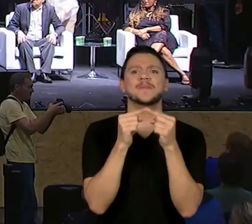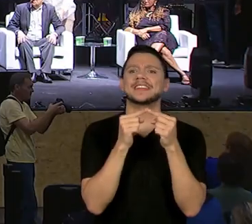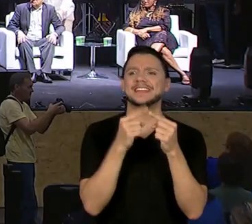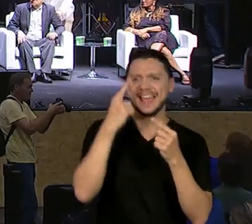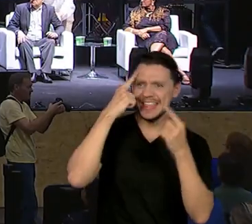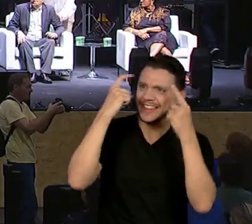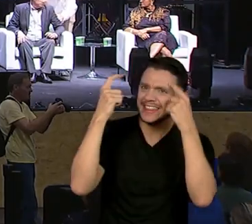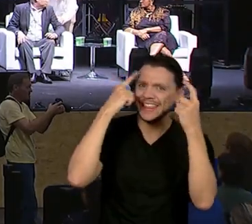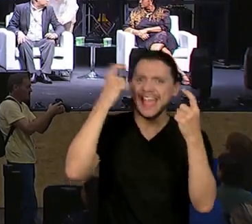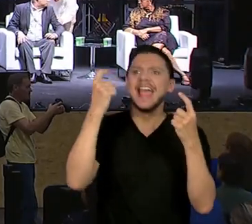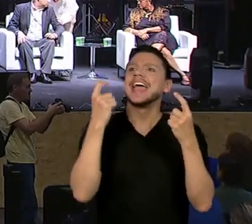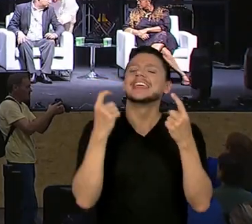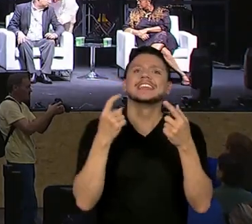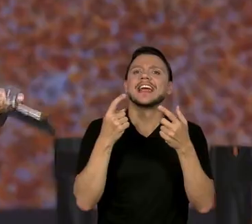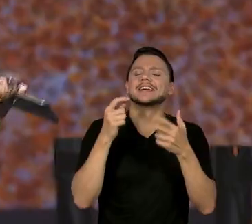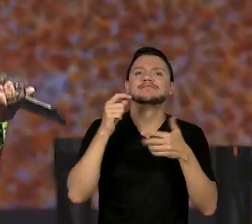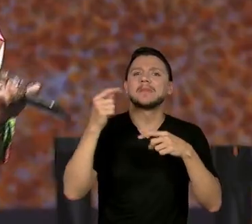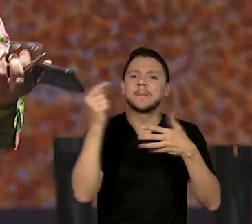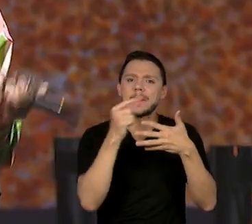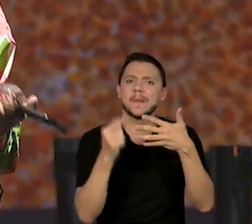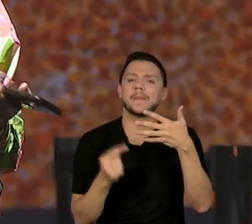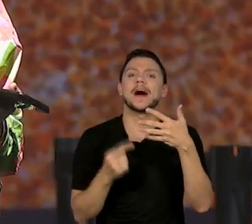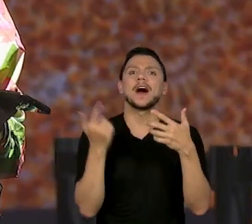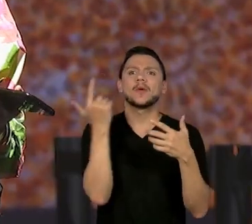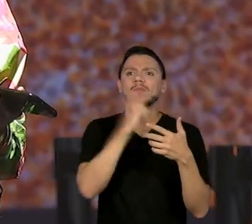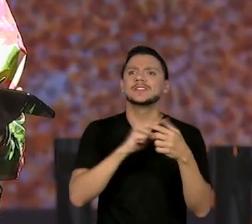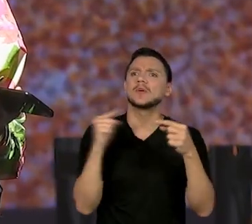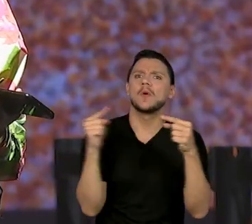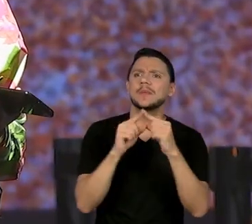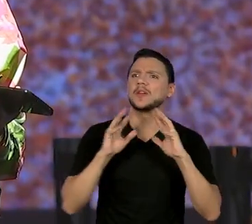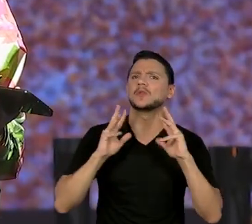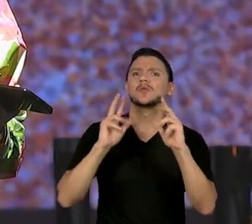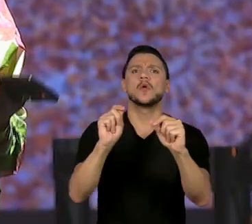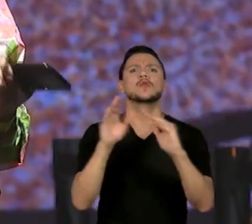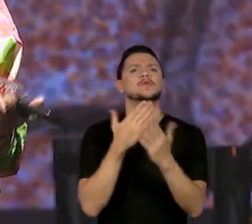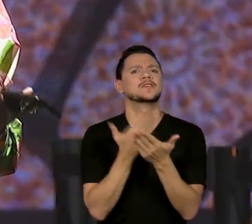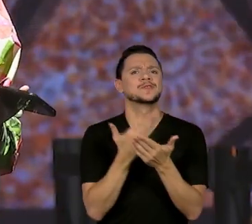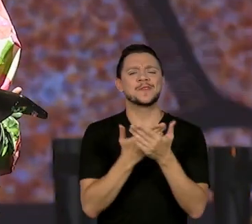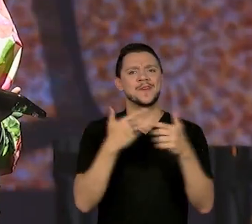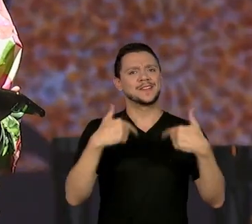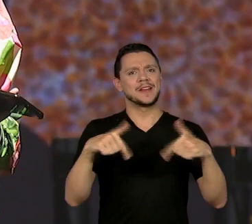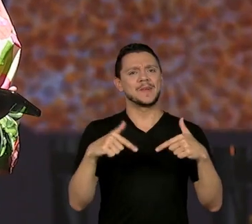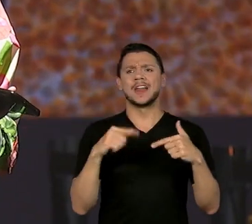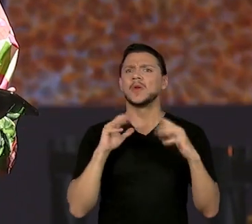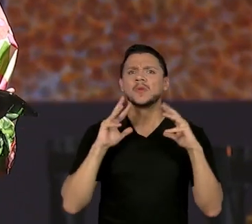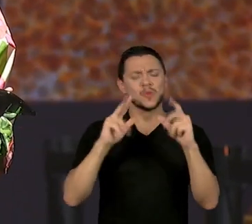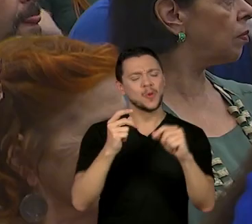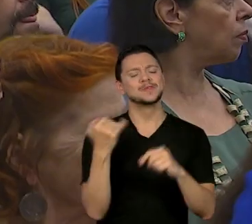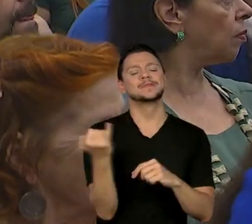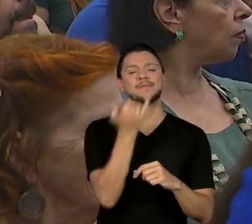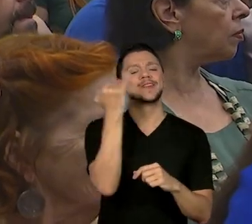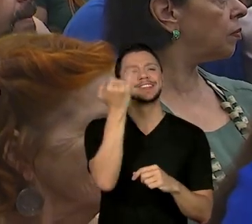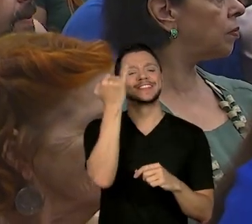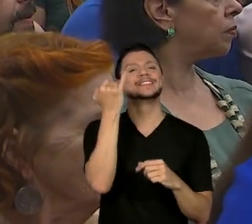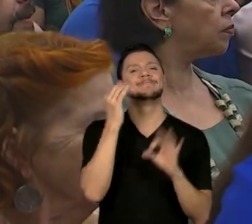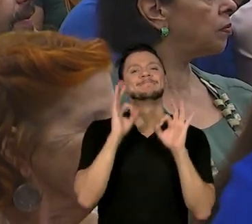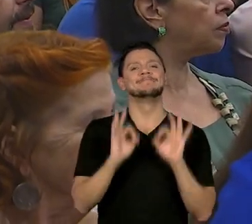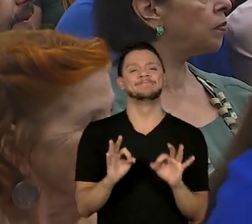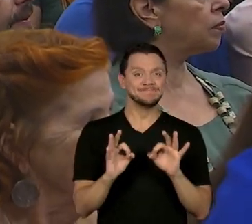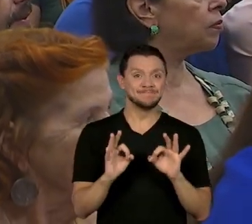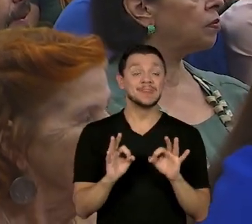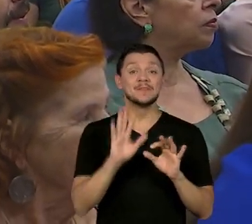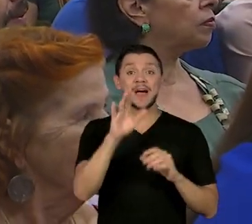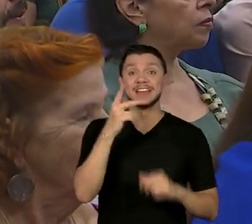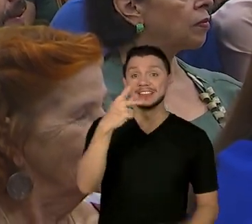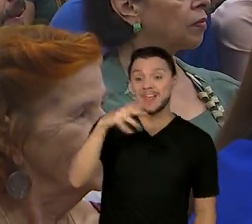atividades que a gente pudesse contemplar todos que atuam na escola. Porque todos são importantes. Cada um na